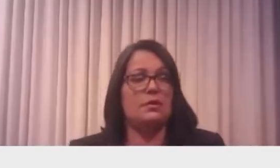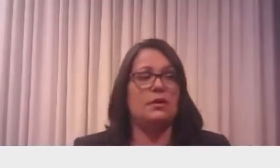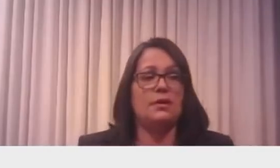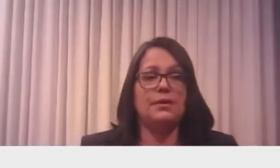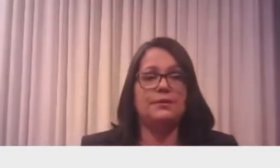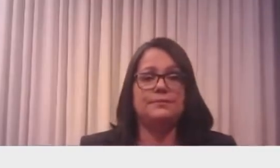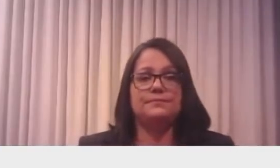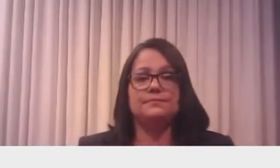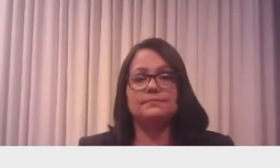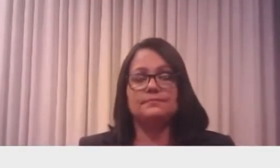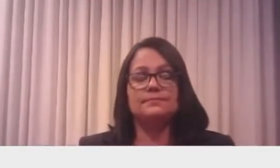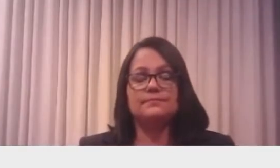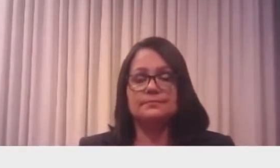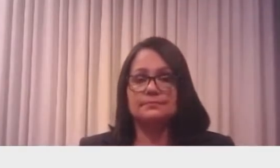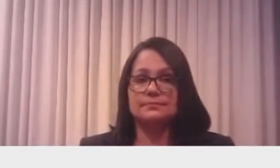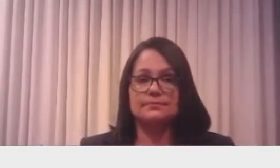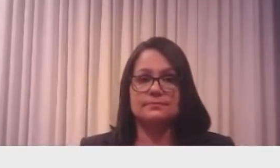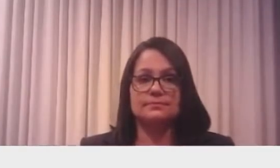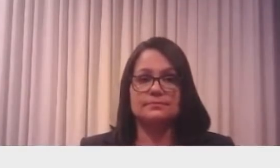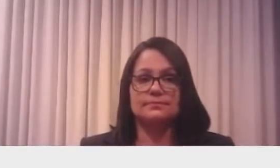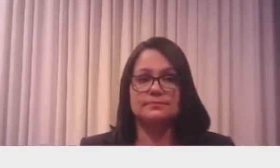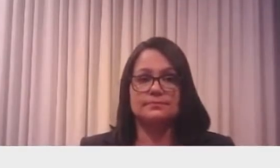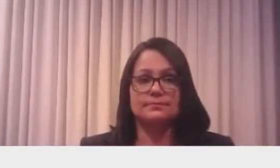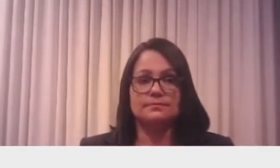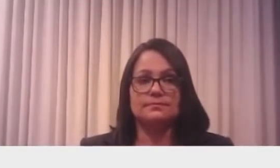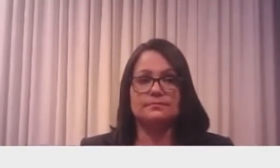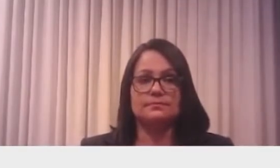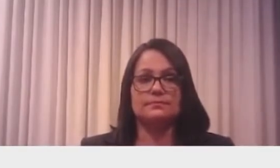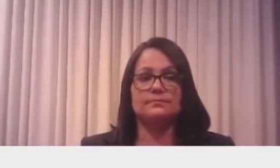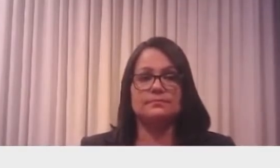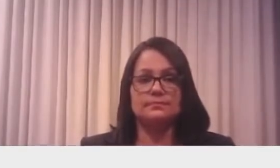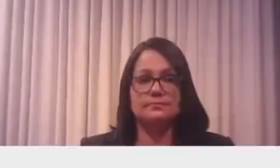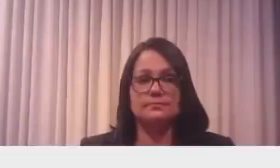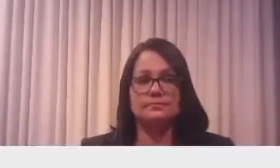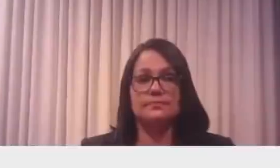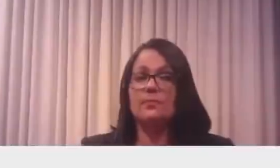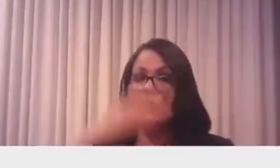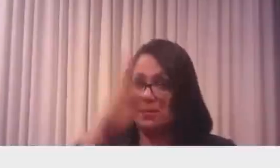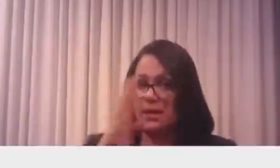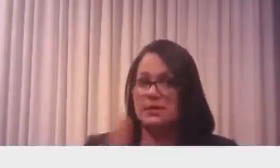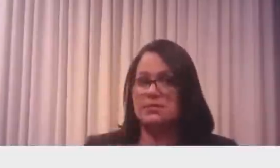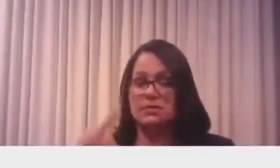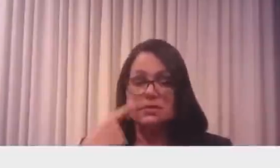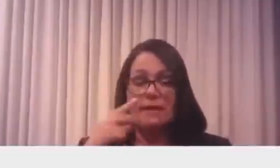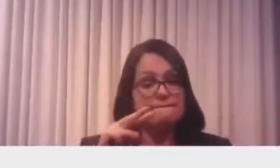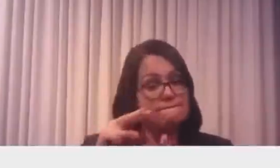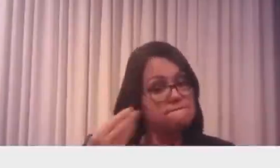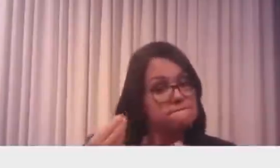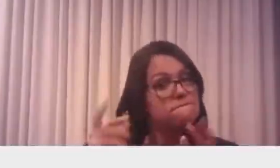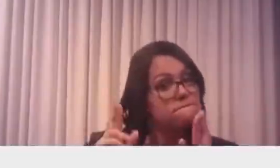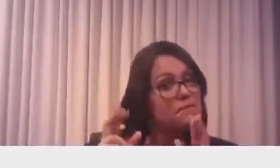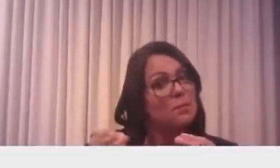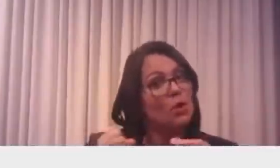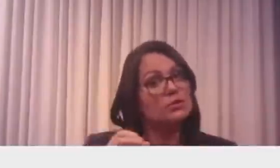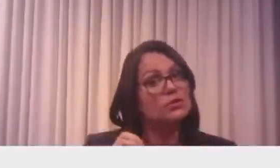Só no... Deixa eu ver aqui. O Brasil está previsando de crescer 5% nesse ano.